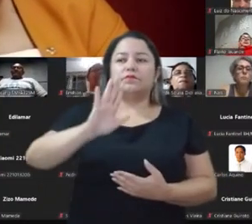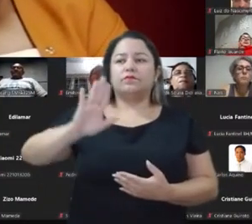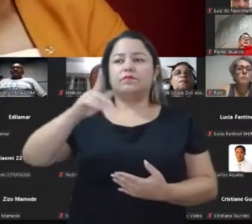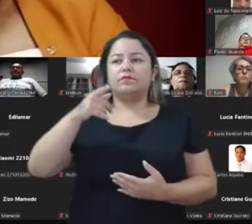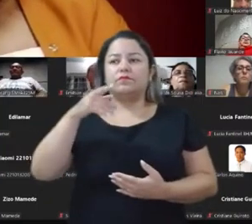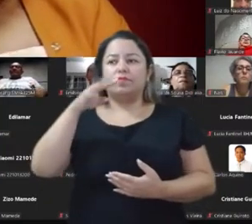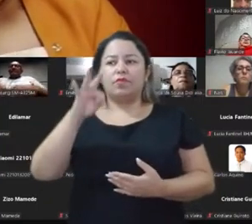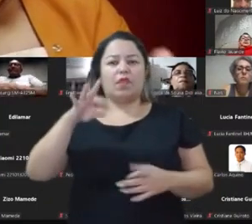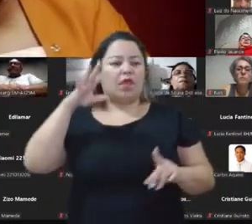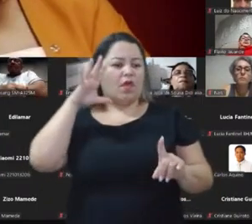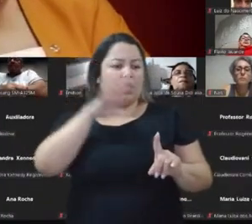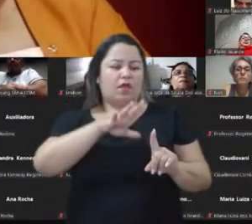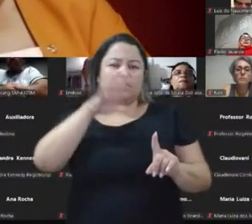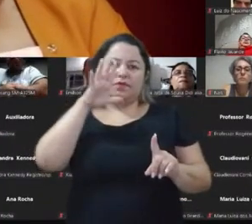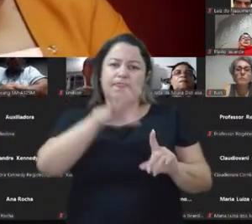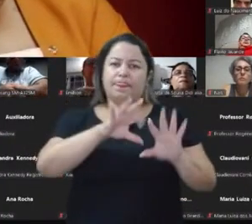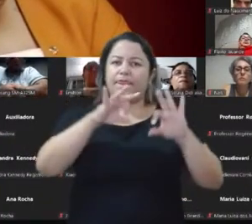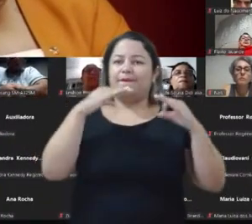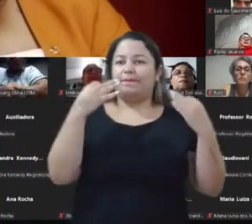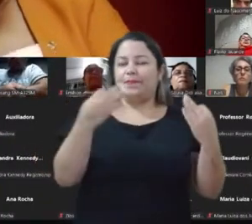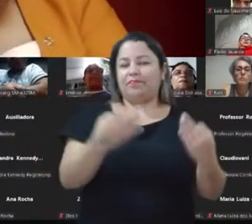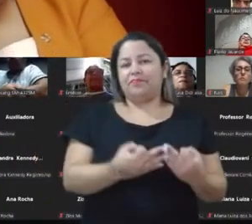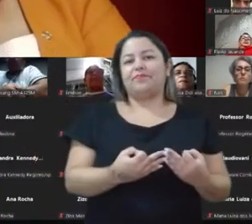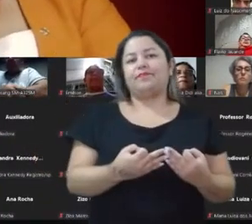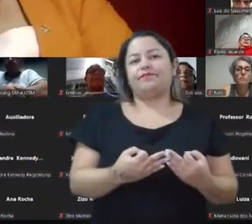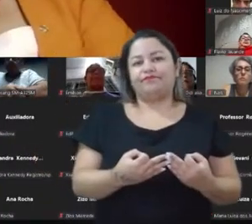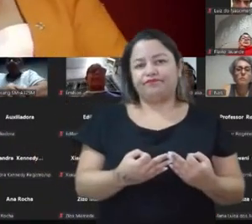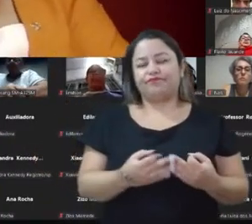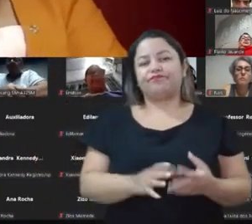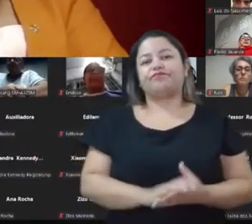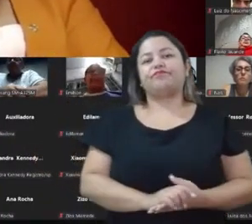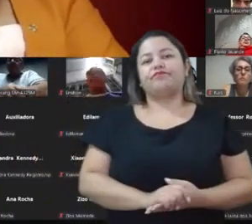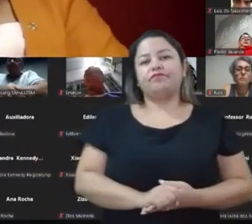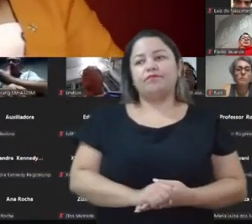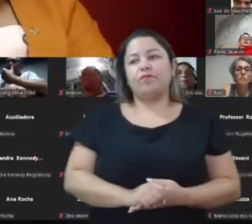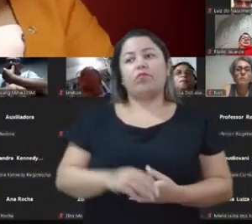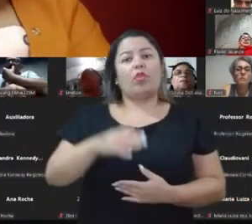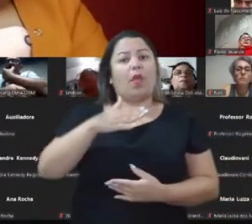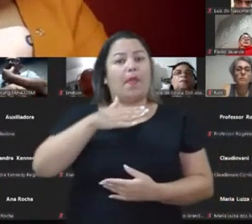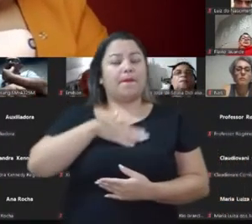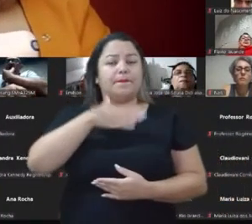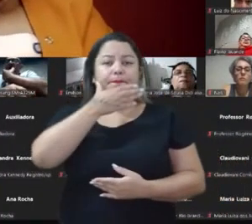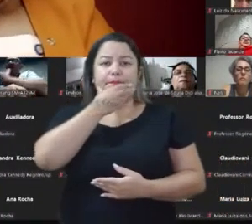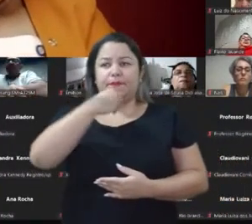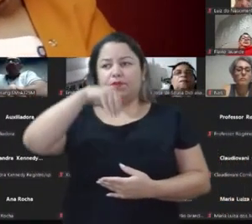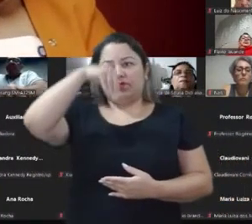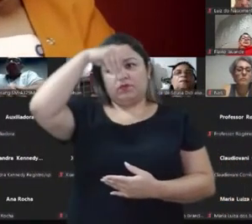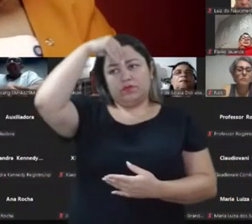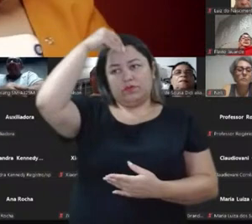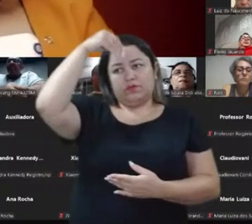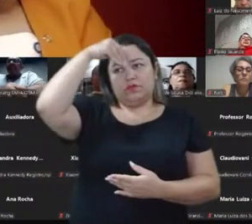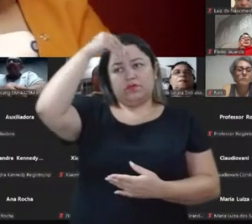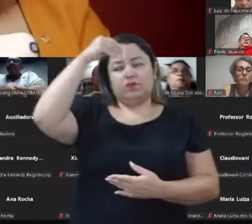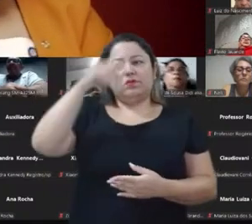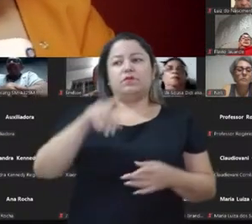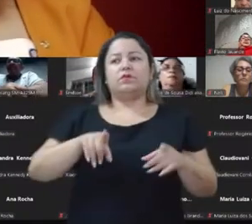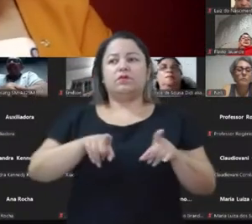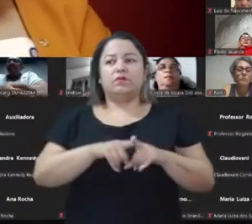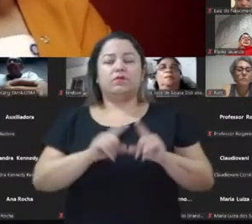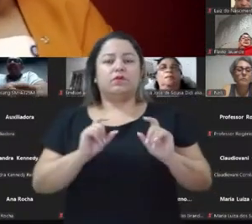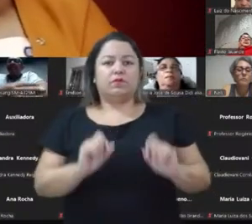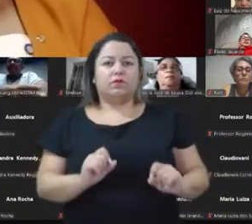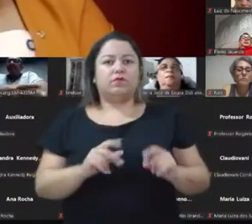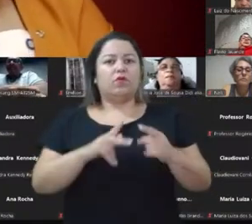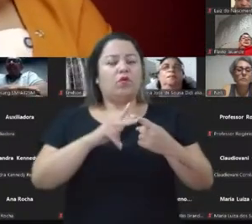atacariam a família, essa constituição. E o meu tio, que é um cara que é tapeceiro, mexe com a